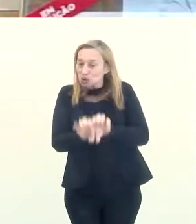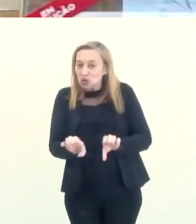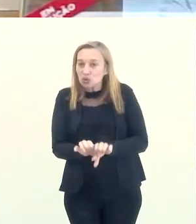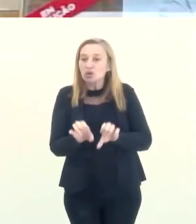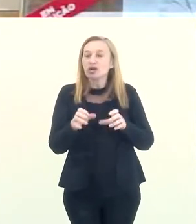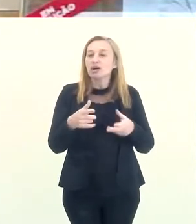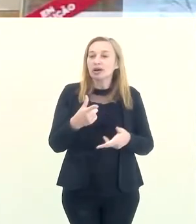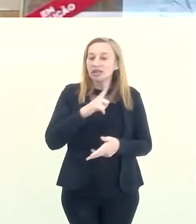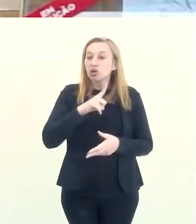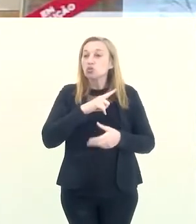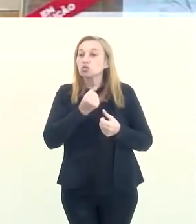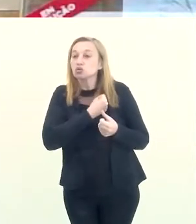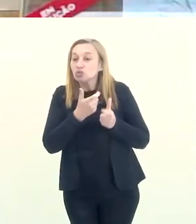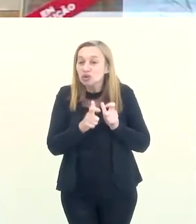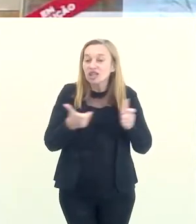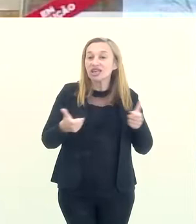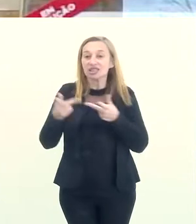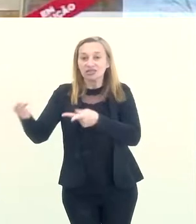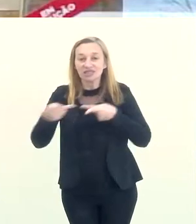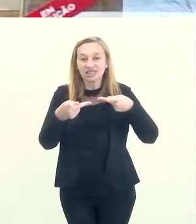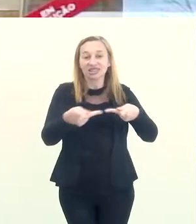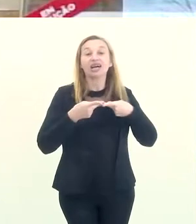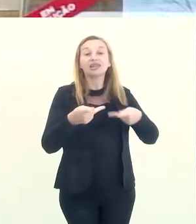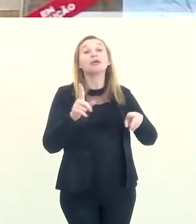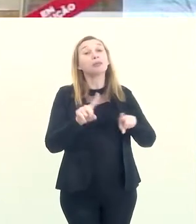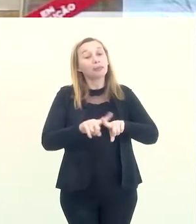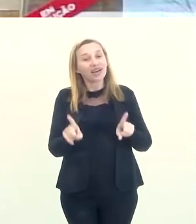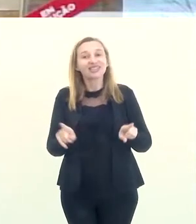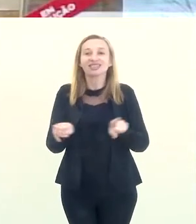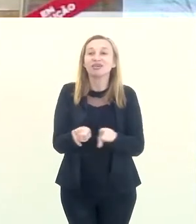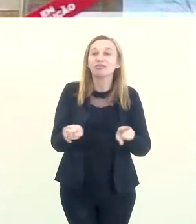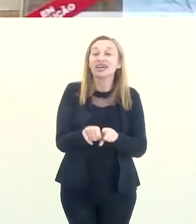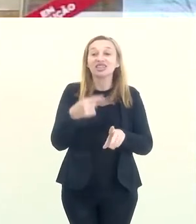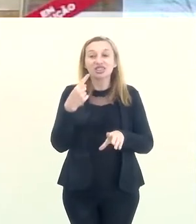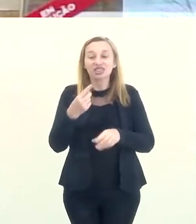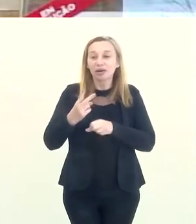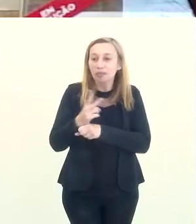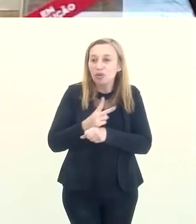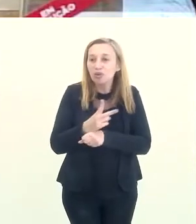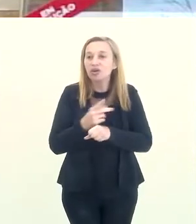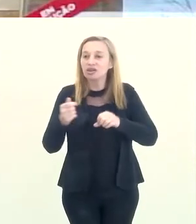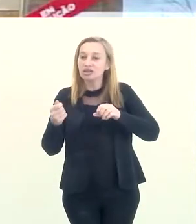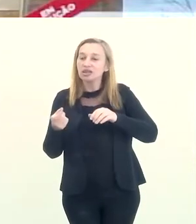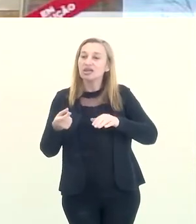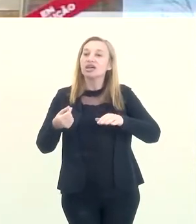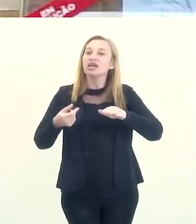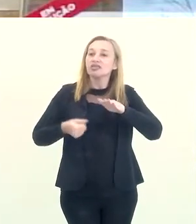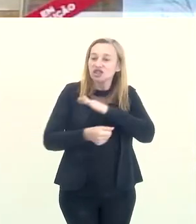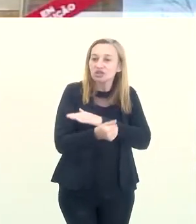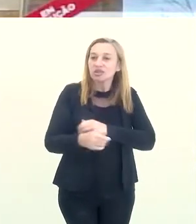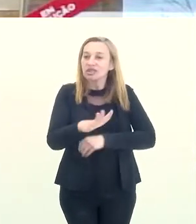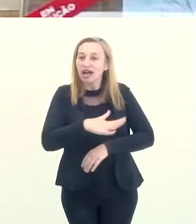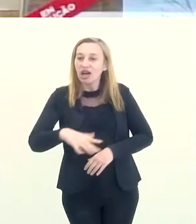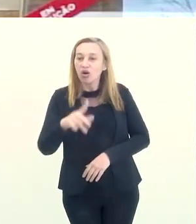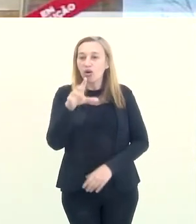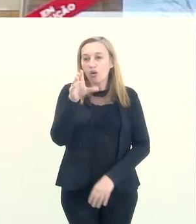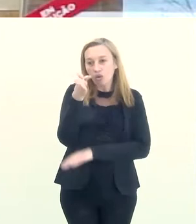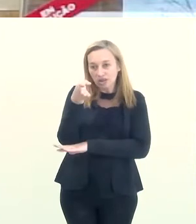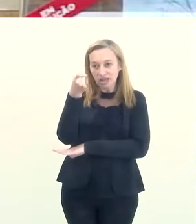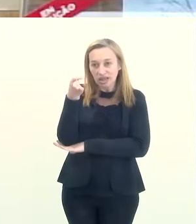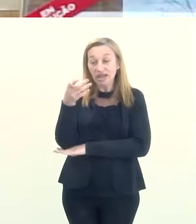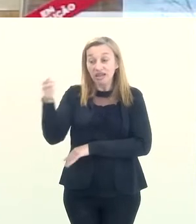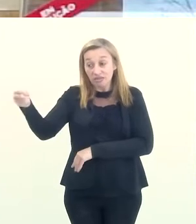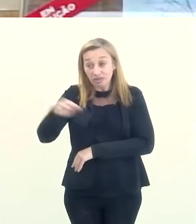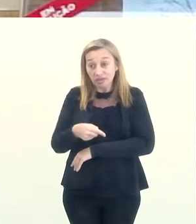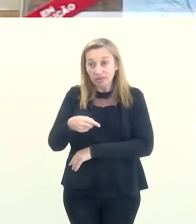já com estrutura para atender a população visitante. Mas também a gente está buscando investimento na rede hoteleira. Tem